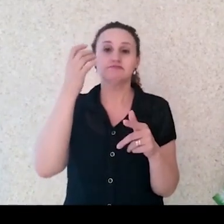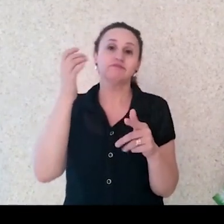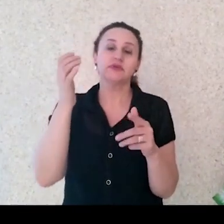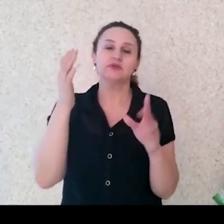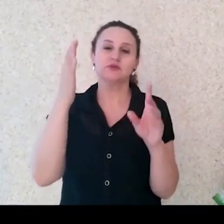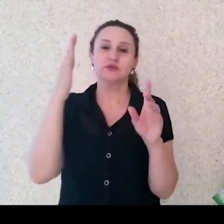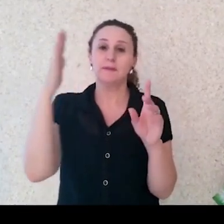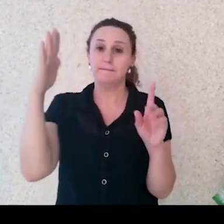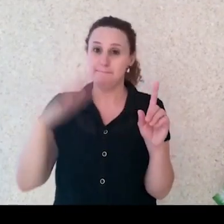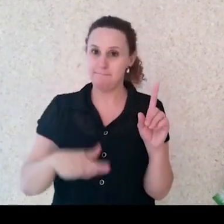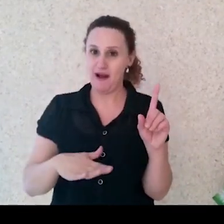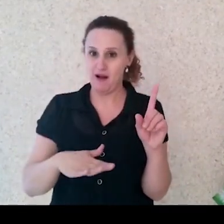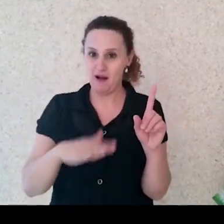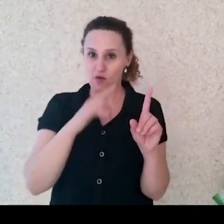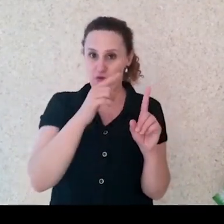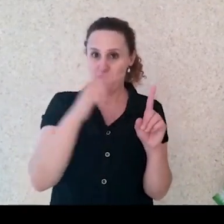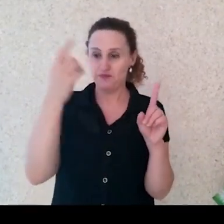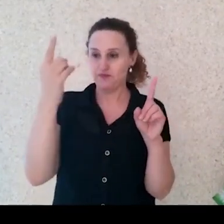por fim, você consegue